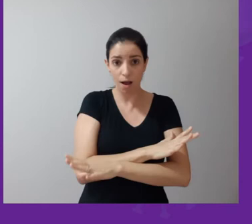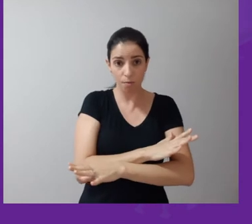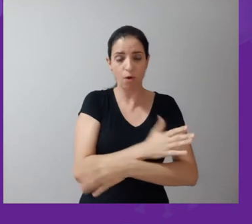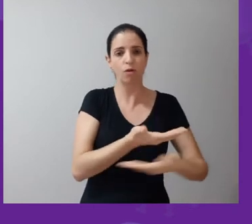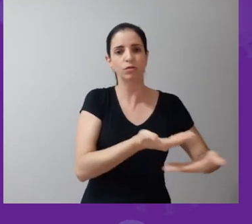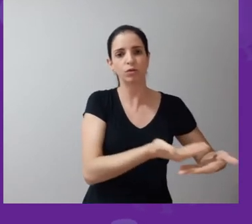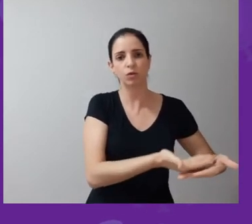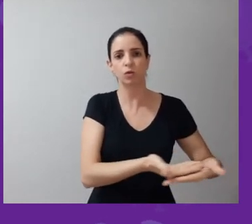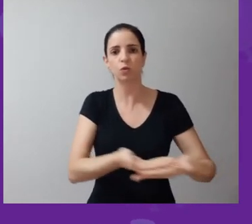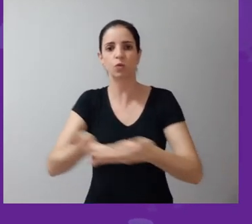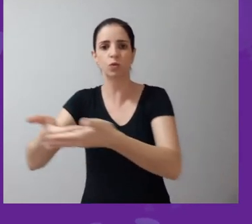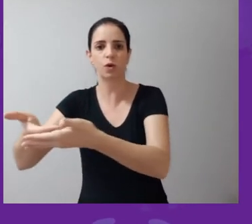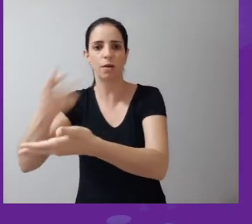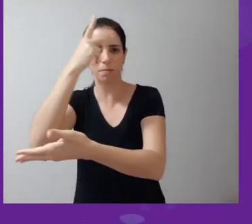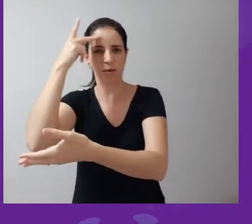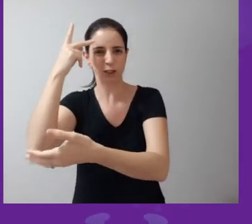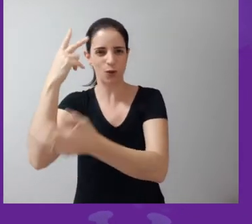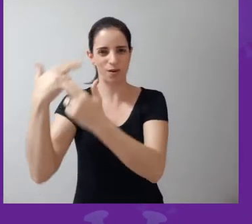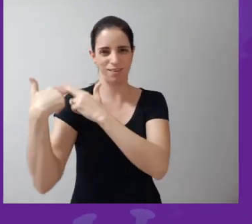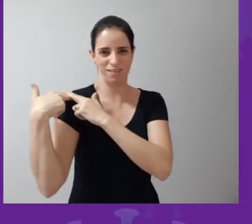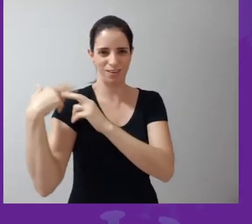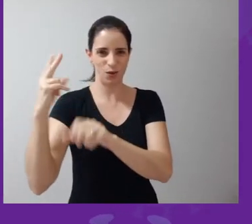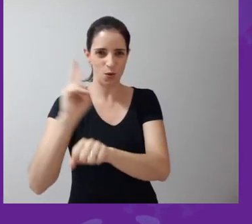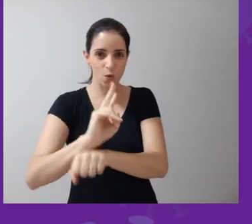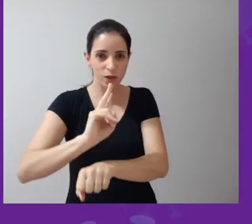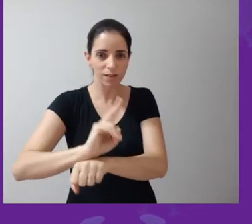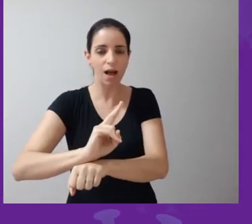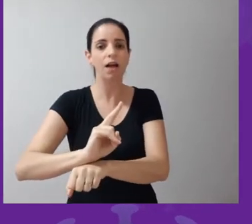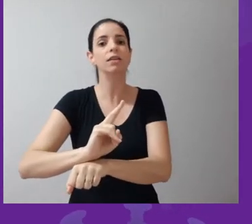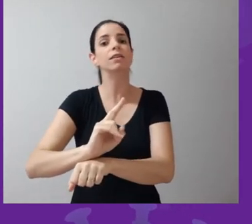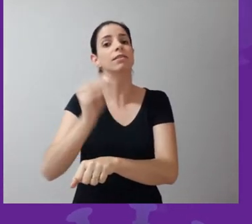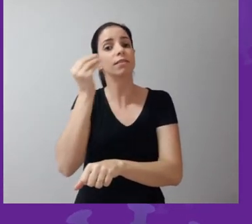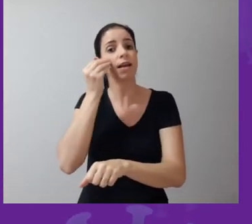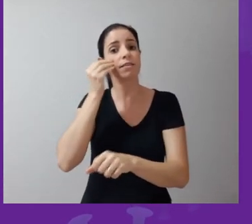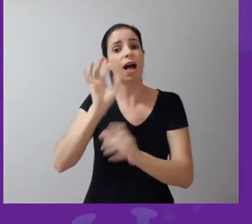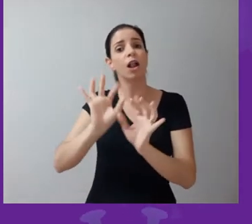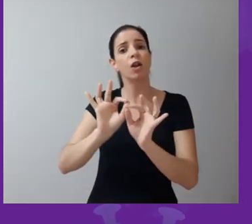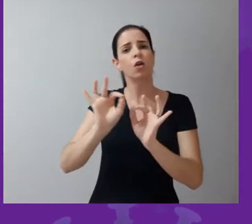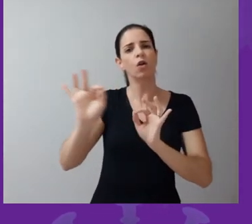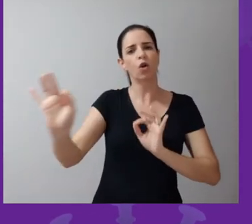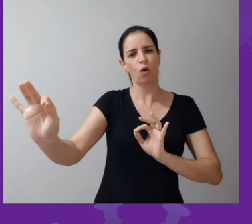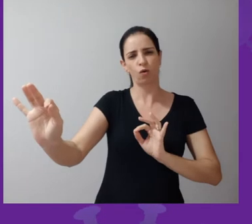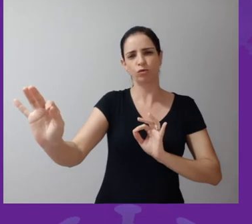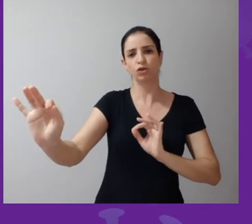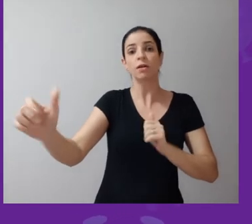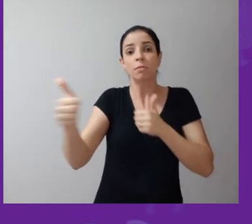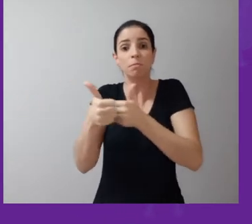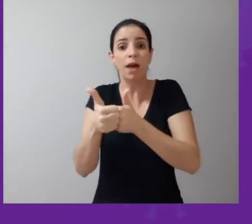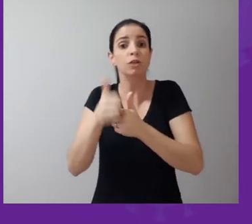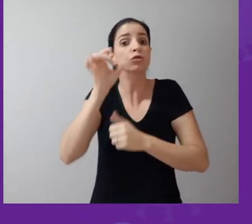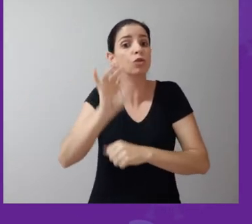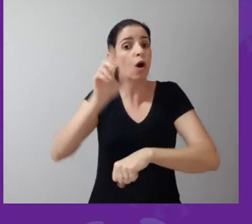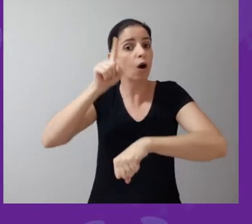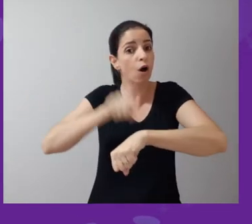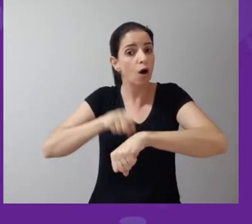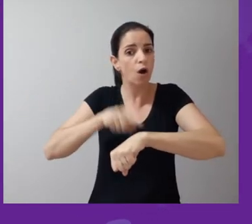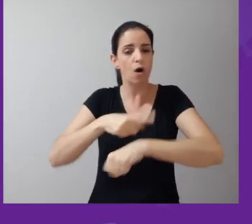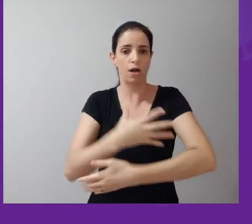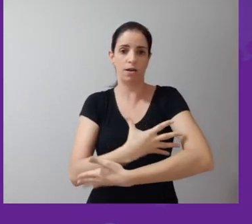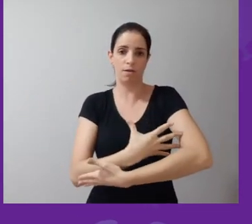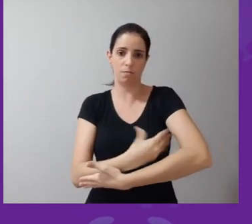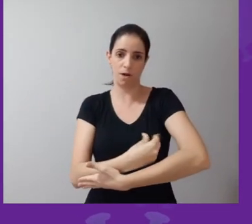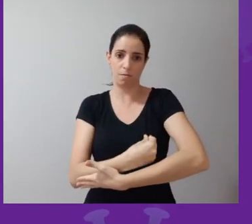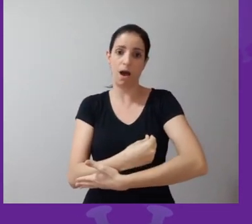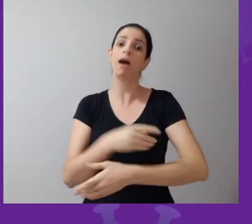essa criança para outra pessoa que está cuidando e ela tenta ficar longe da criança o máximo possível e aproximar só para dar o mamar e mesmo assim